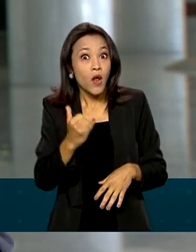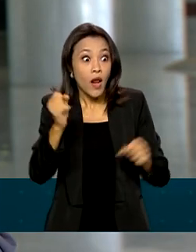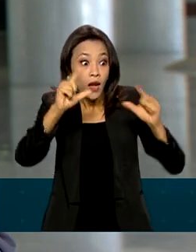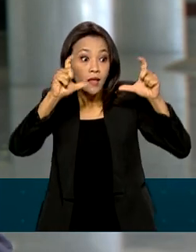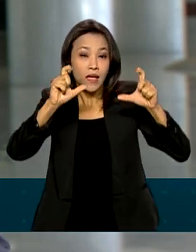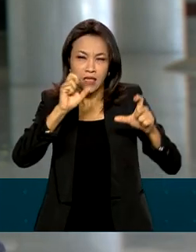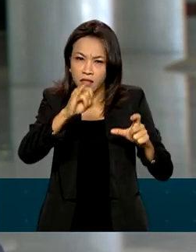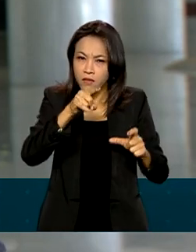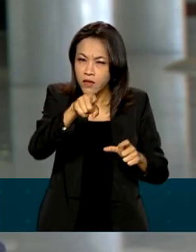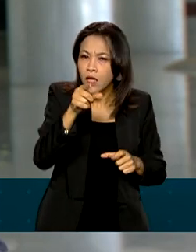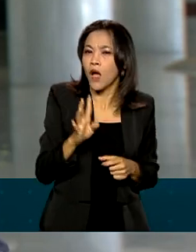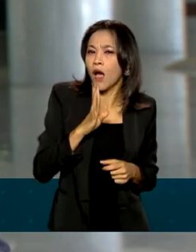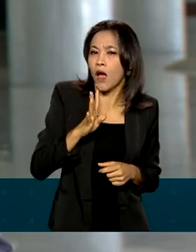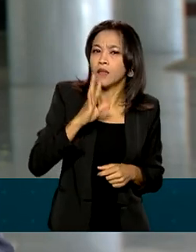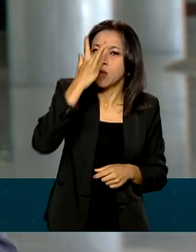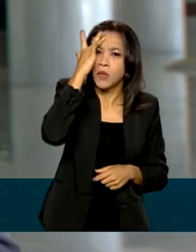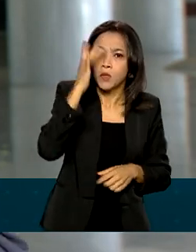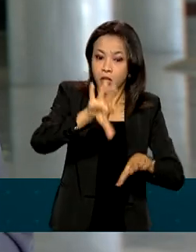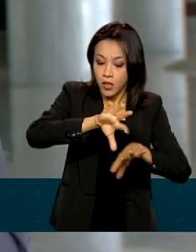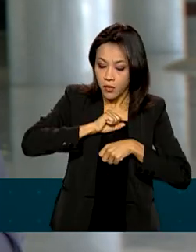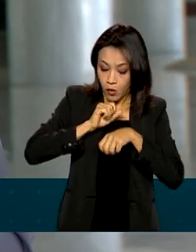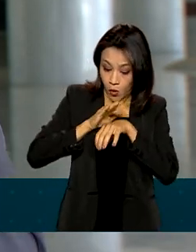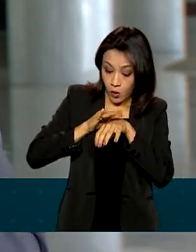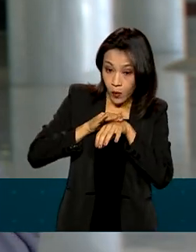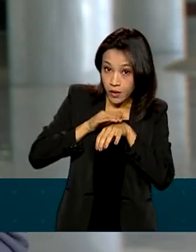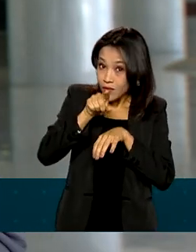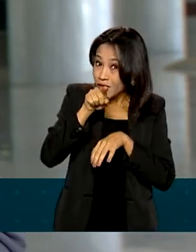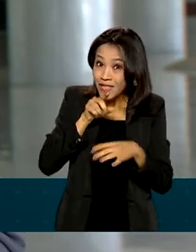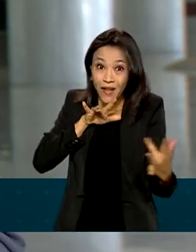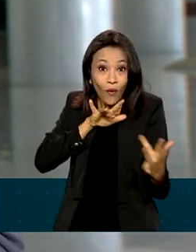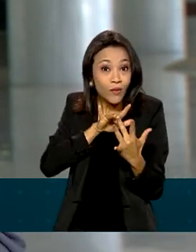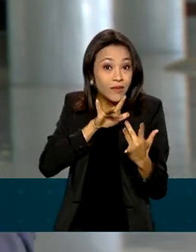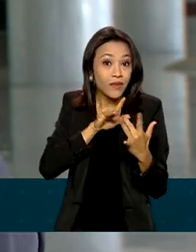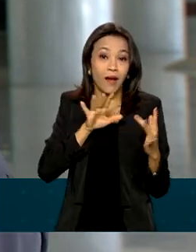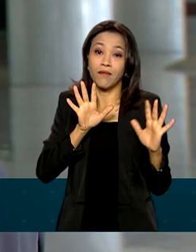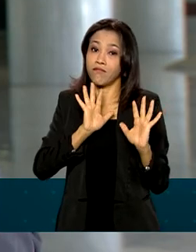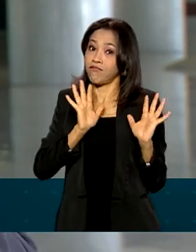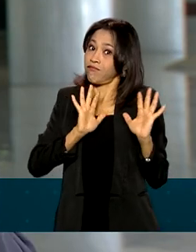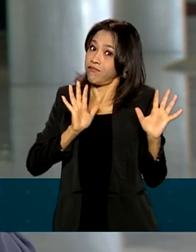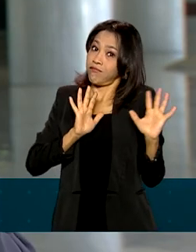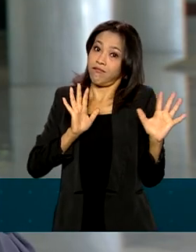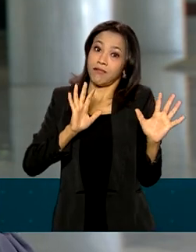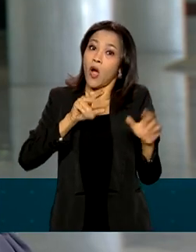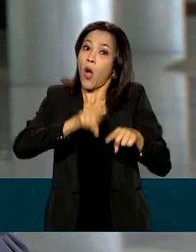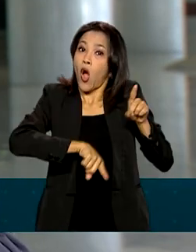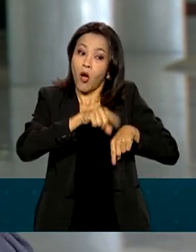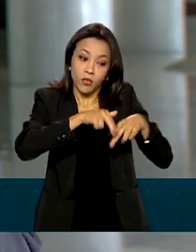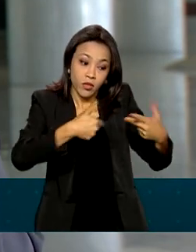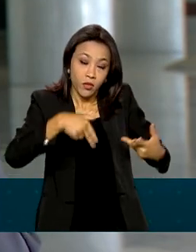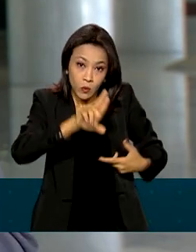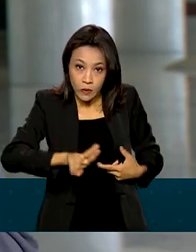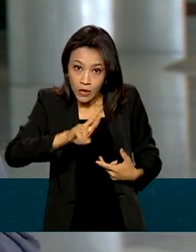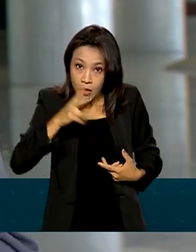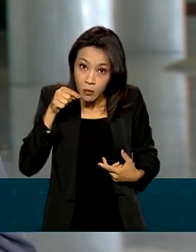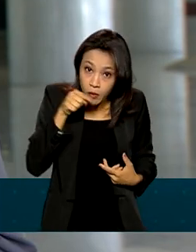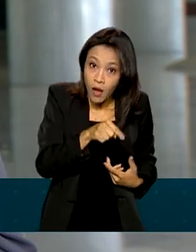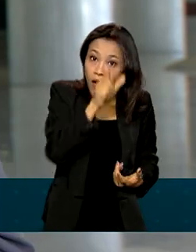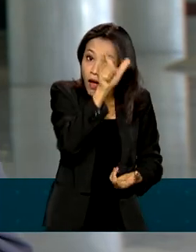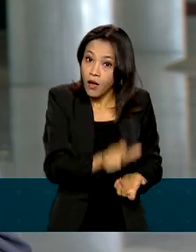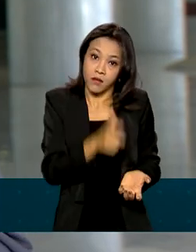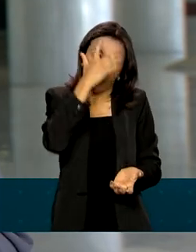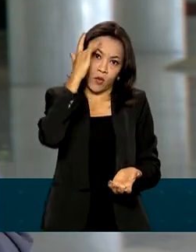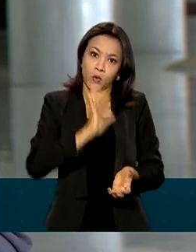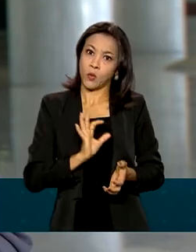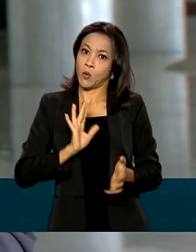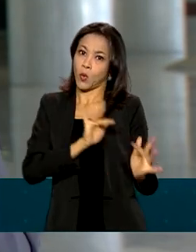conheça alguém que foi contaminado com a varíola dos macacos, não ter contato com essa pessoa, nem com objetos usados por ela. E além disso, se você